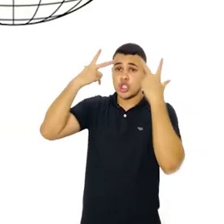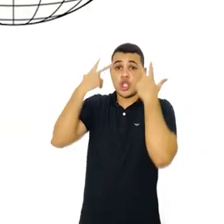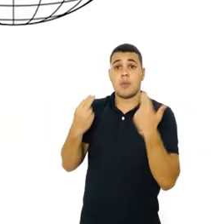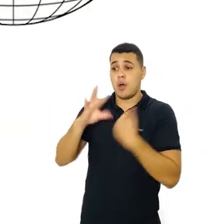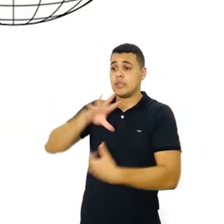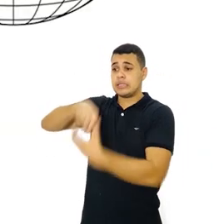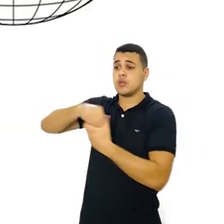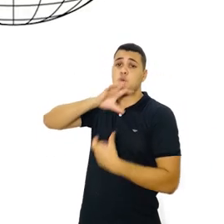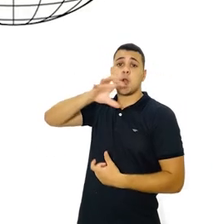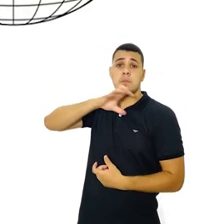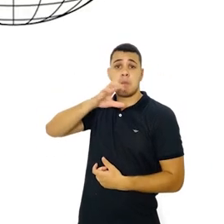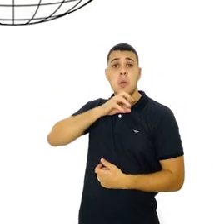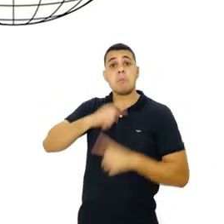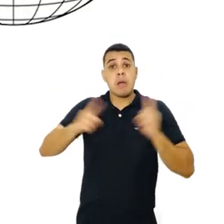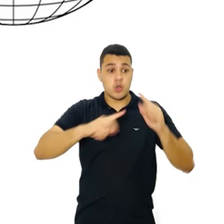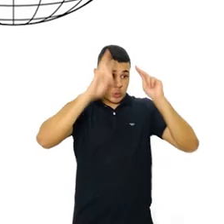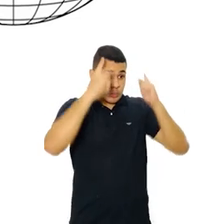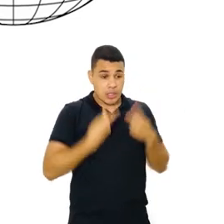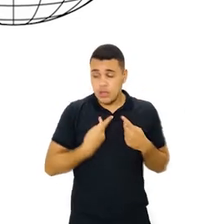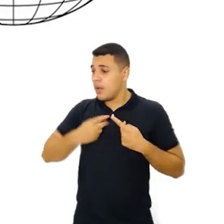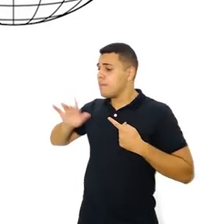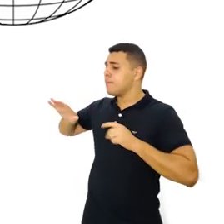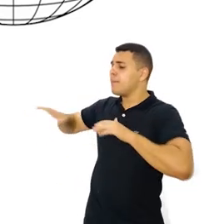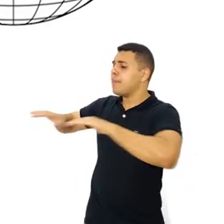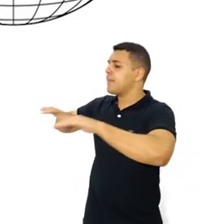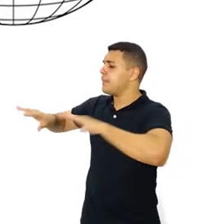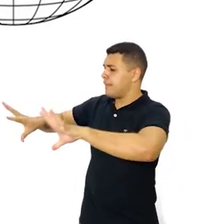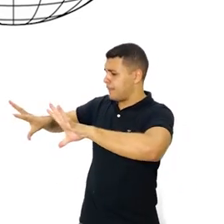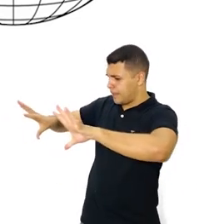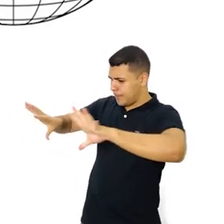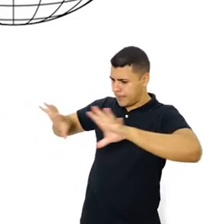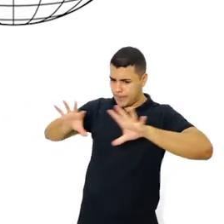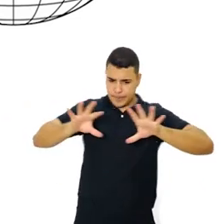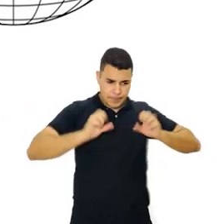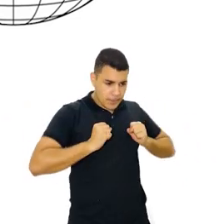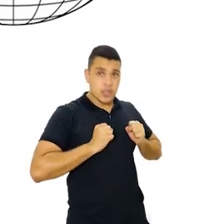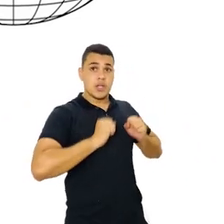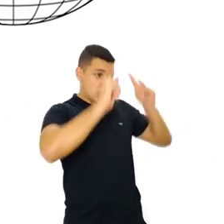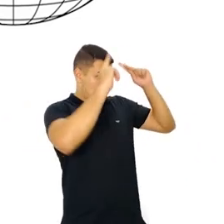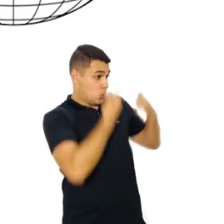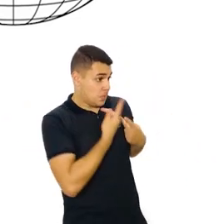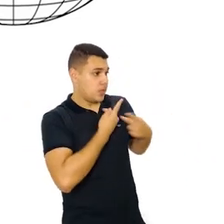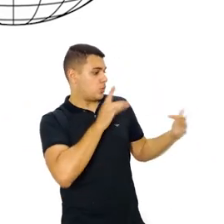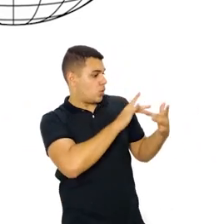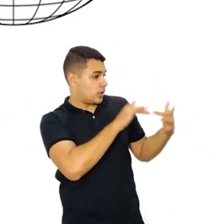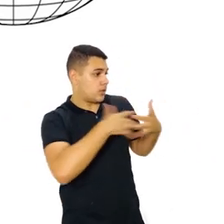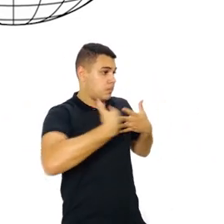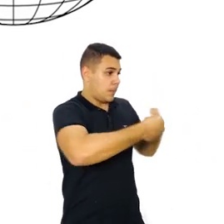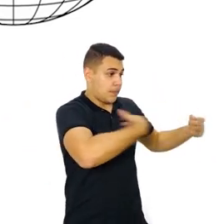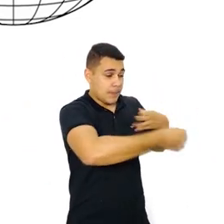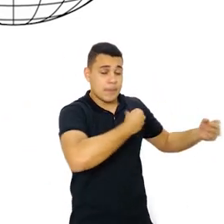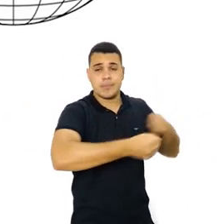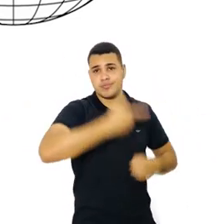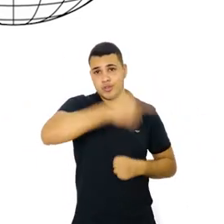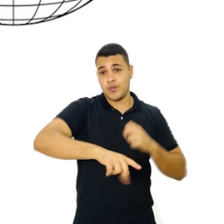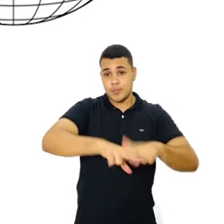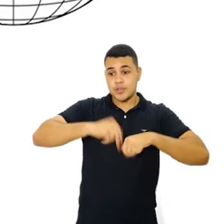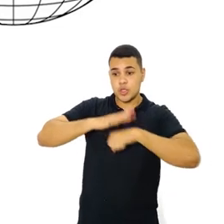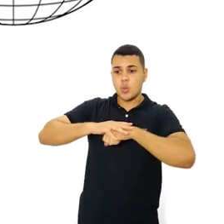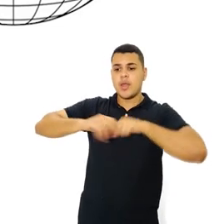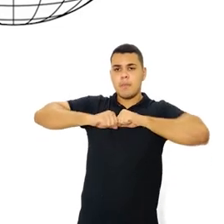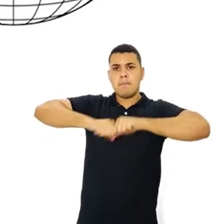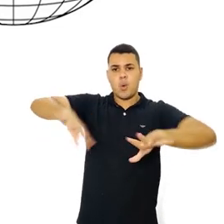é um vírus zoonótico muito comum nos animais. O homem entrando em contato com os animais pode se infectar, infectando outros homens.